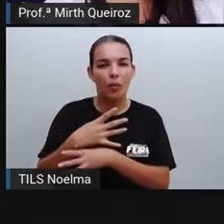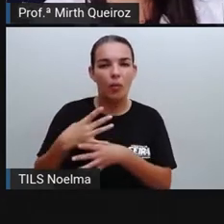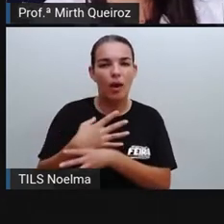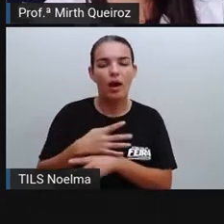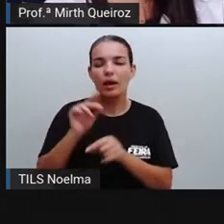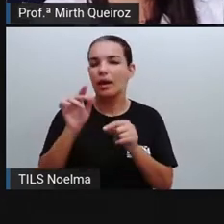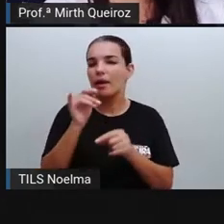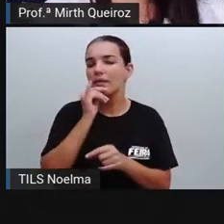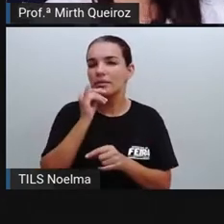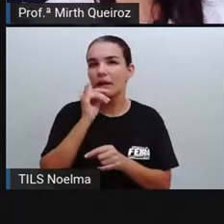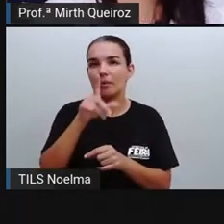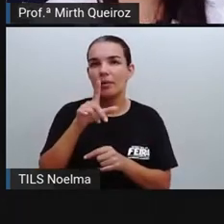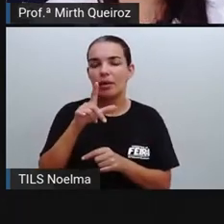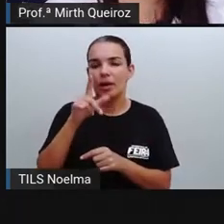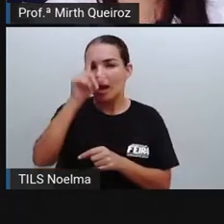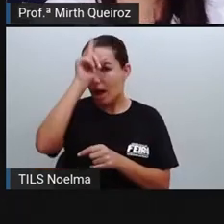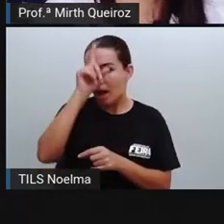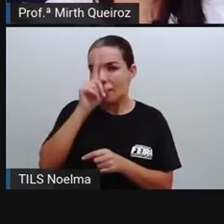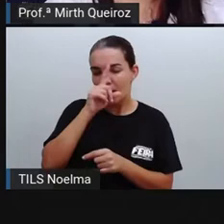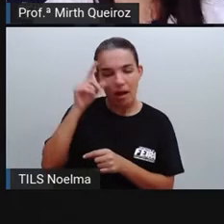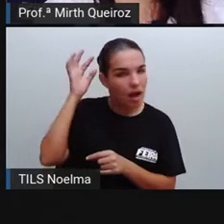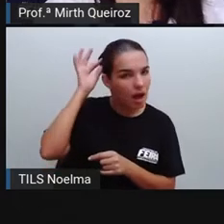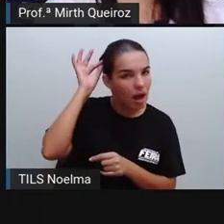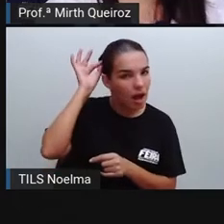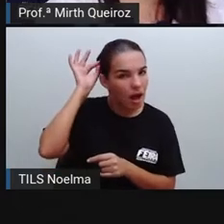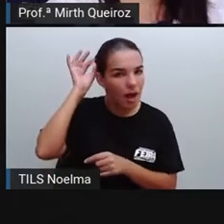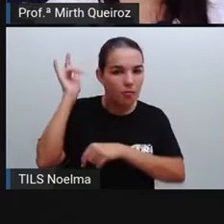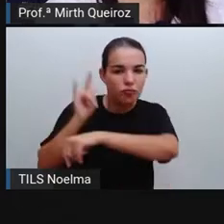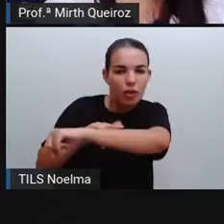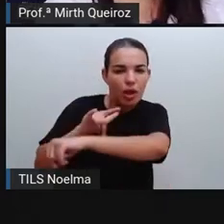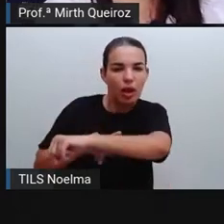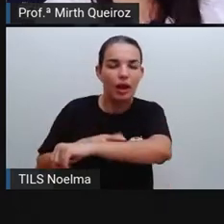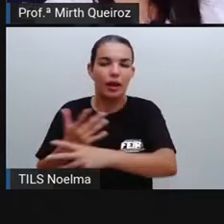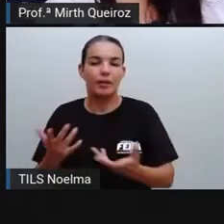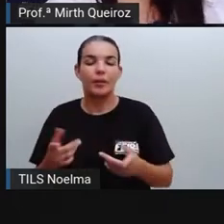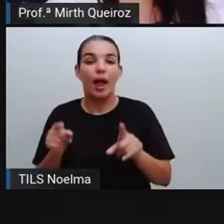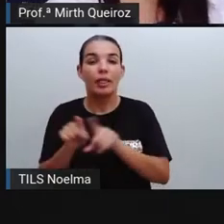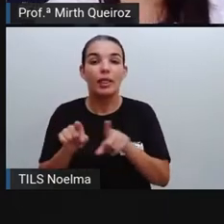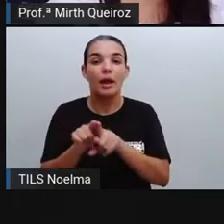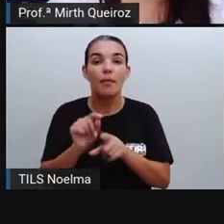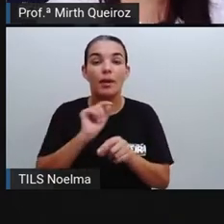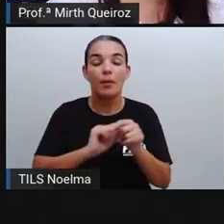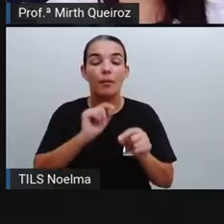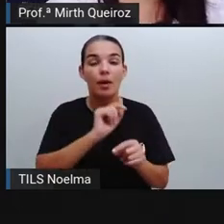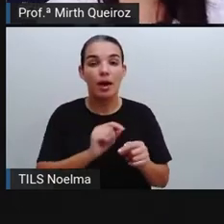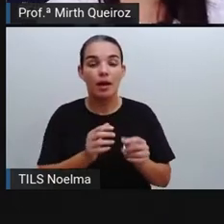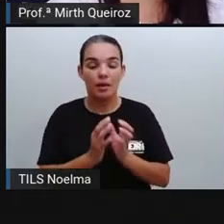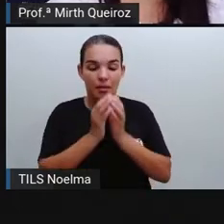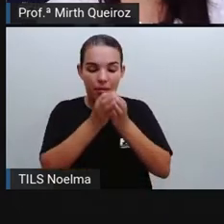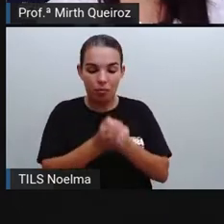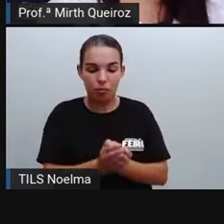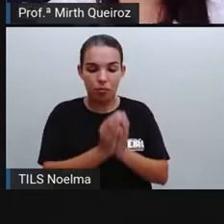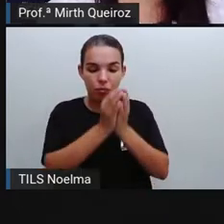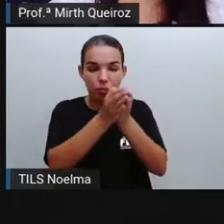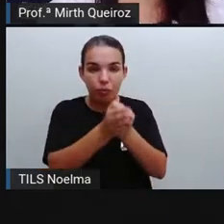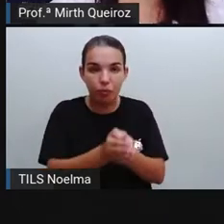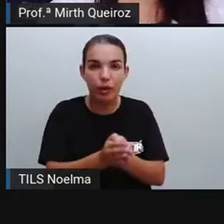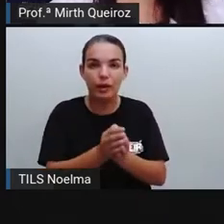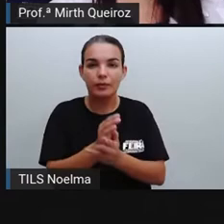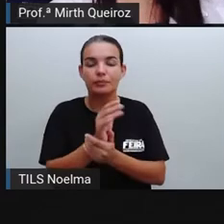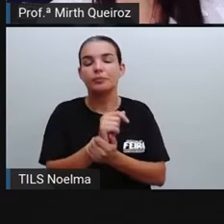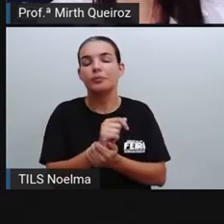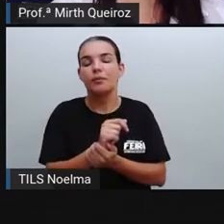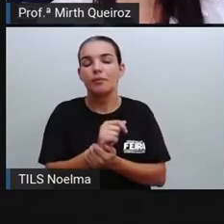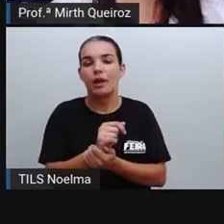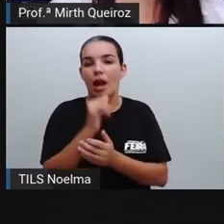O Boitatá, o Botucô de Rosa, o Saci e Pererê, são lendas folclóricas. E